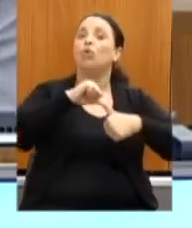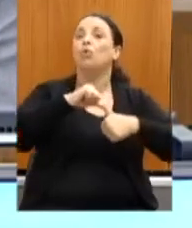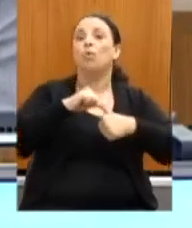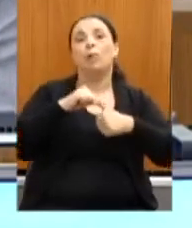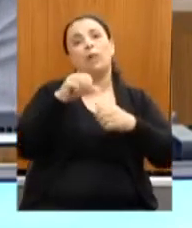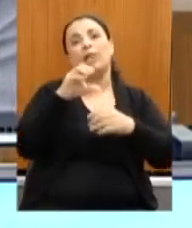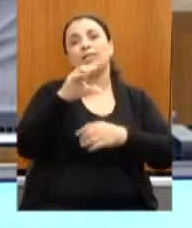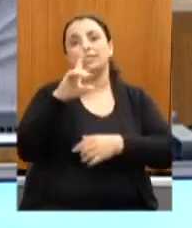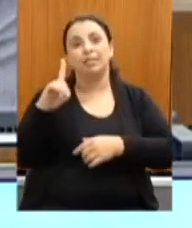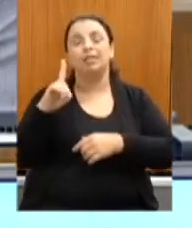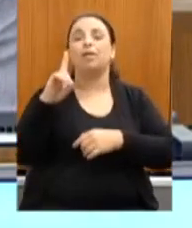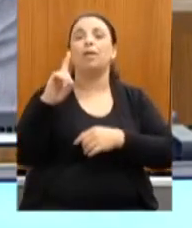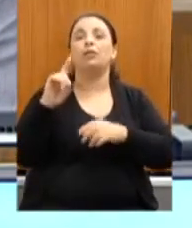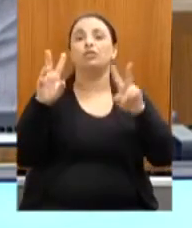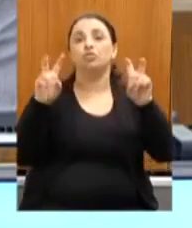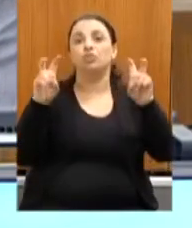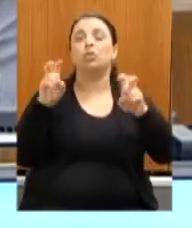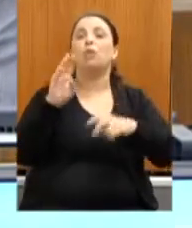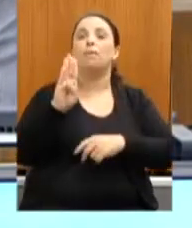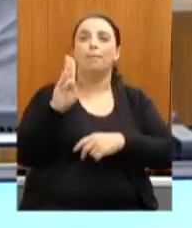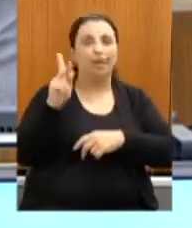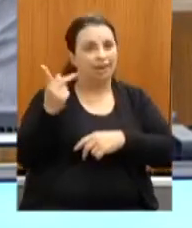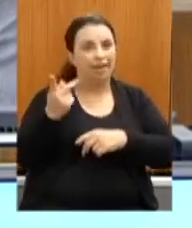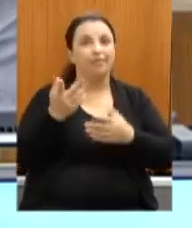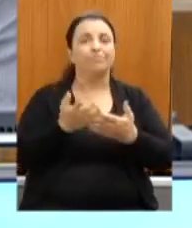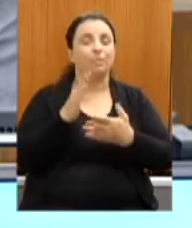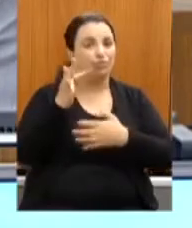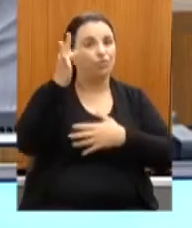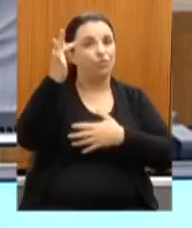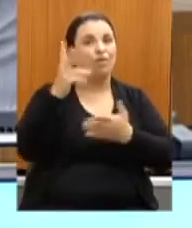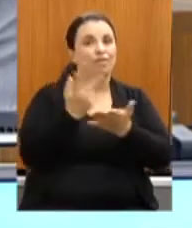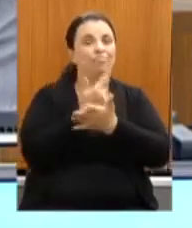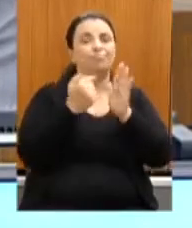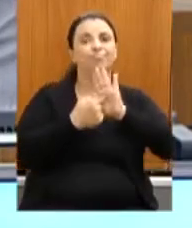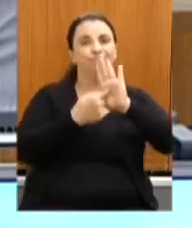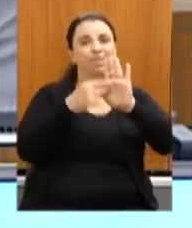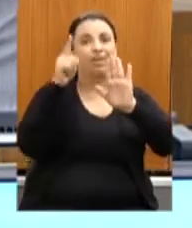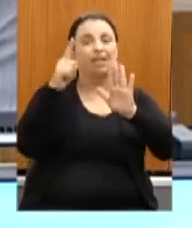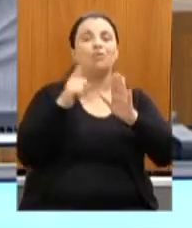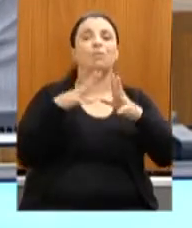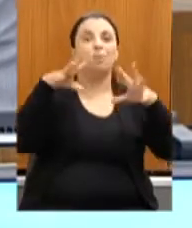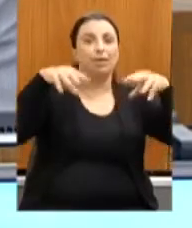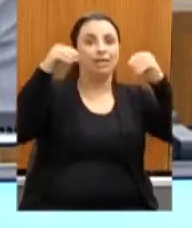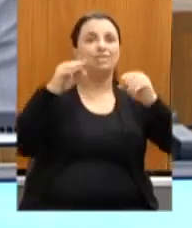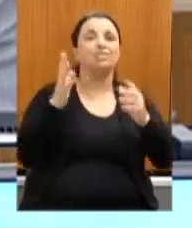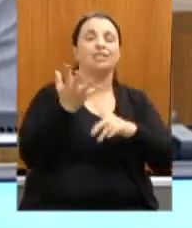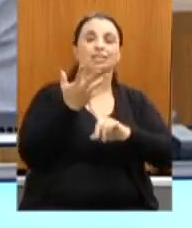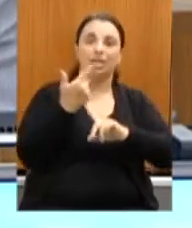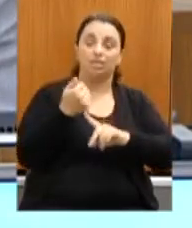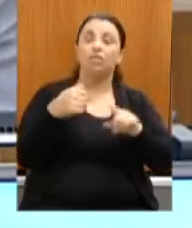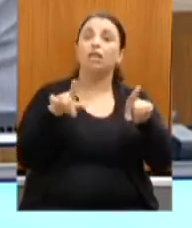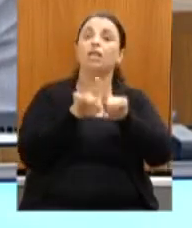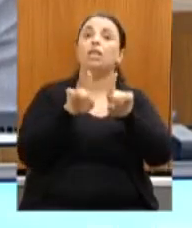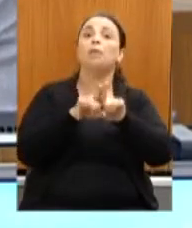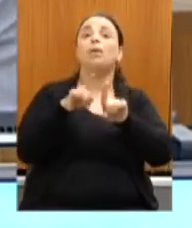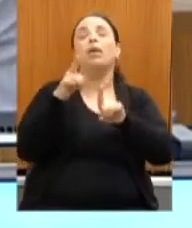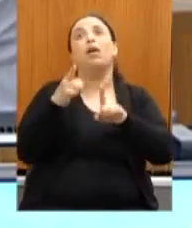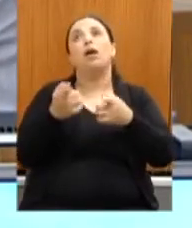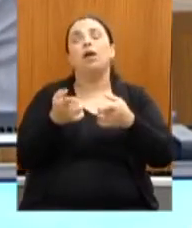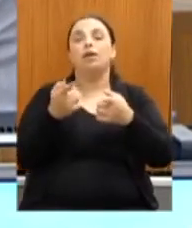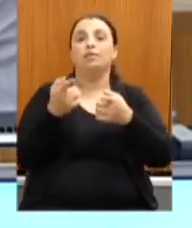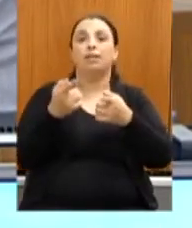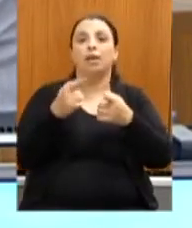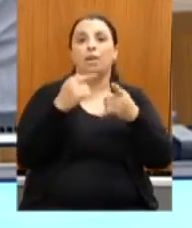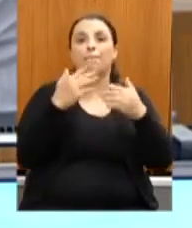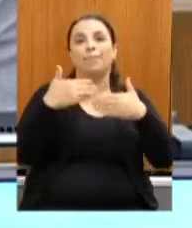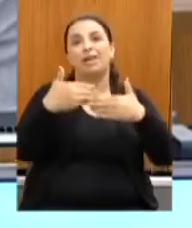no Palácio das Artes. Filarmônica no YouTube, a Maratona Beethoven que está acontecendo todos os dias,